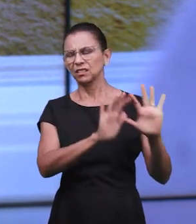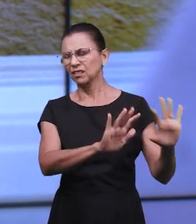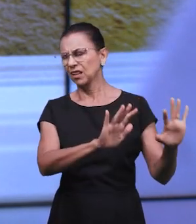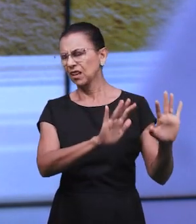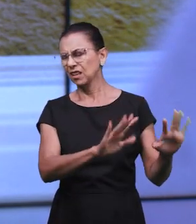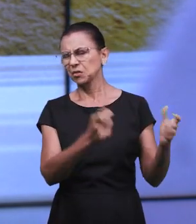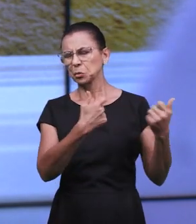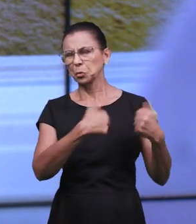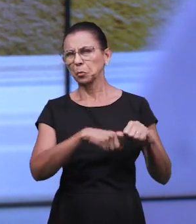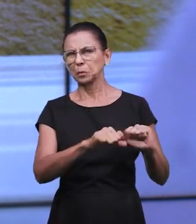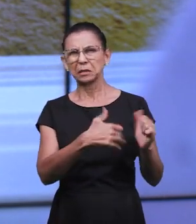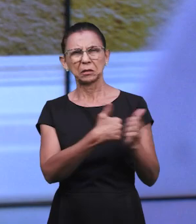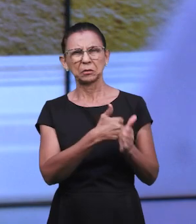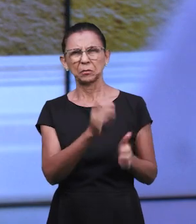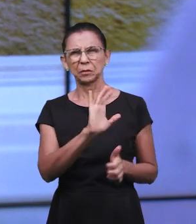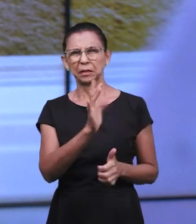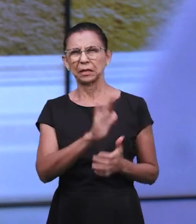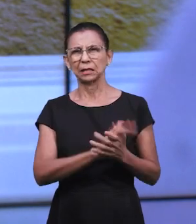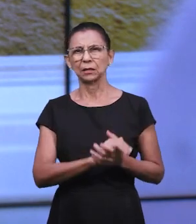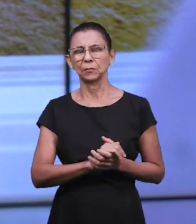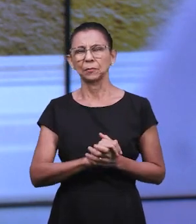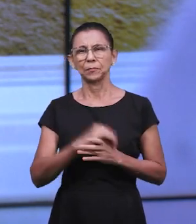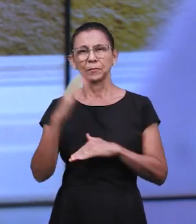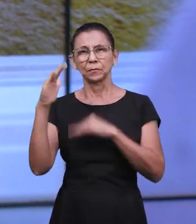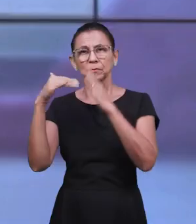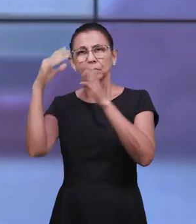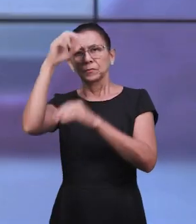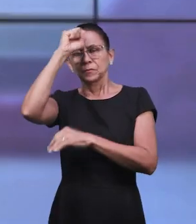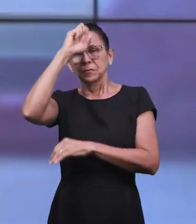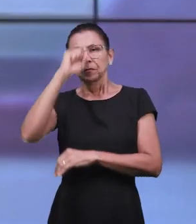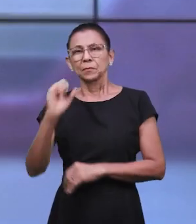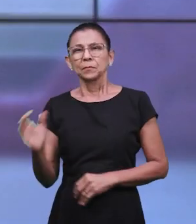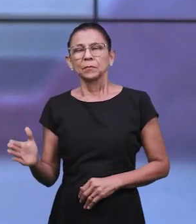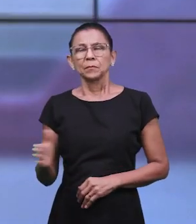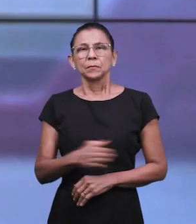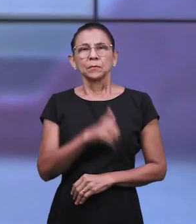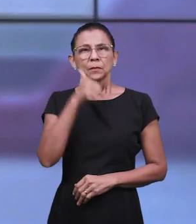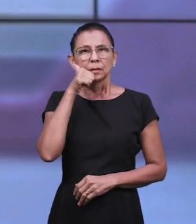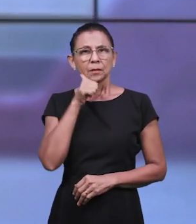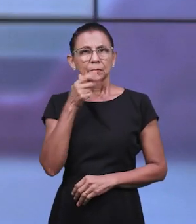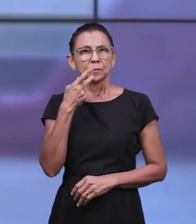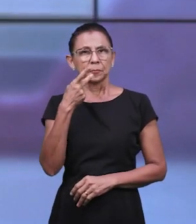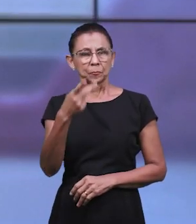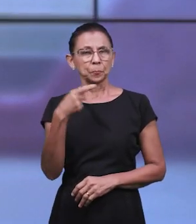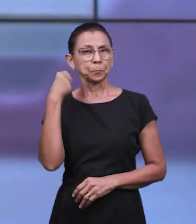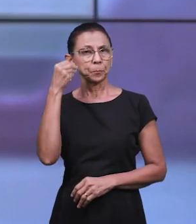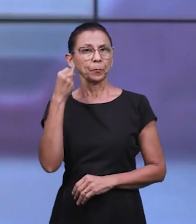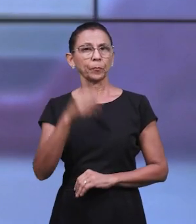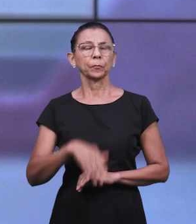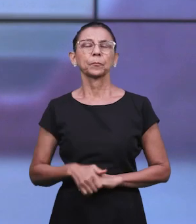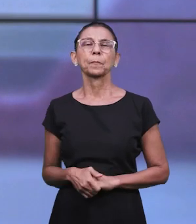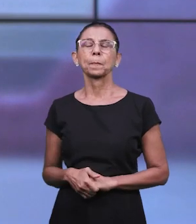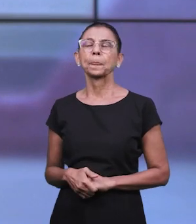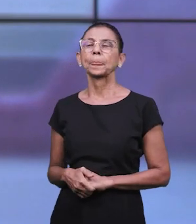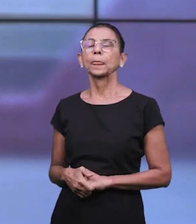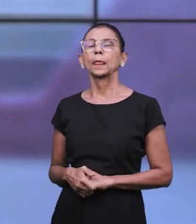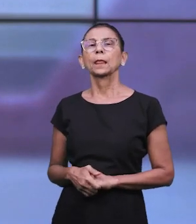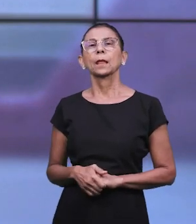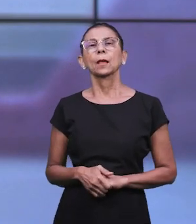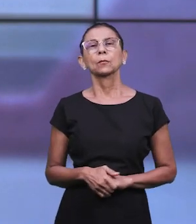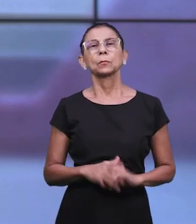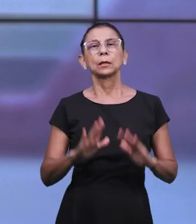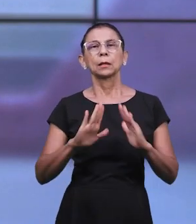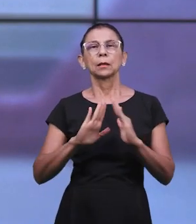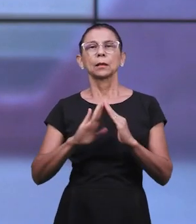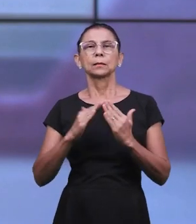acompanham o seu processo de desenvolvimento e aprendizagem? Uma mãe nos contou a seguinte experiência. Ela foi à escola